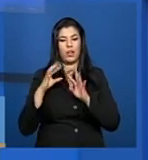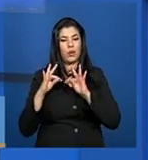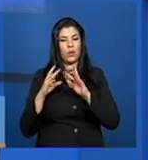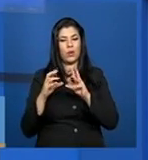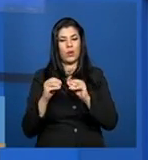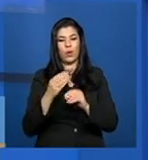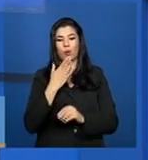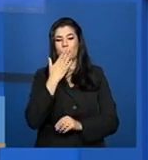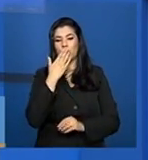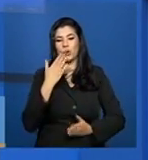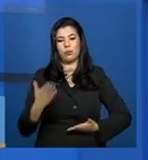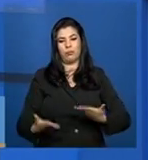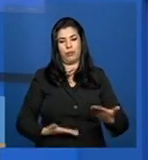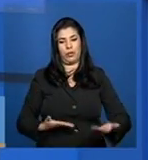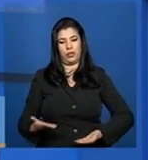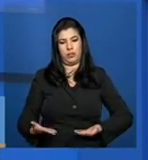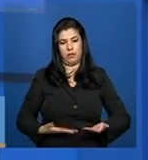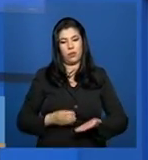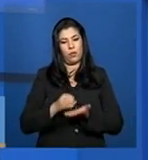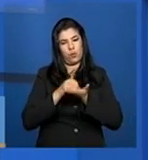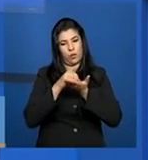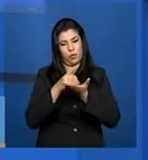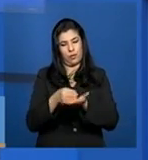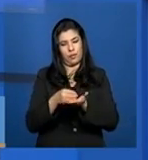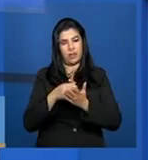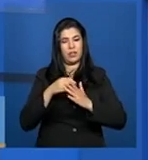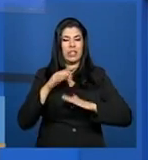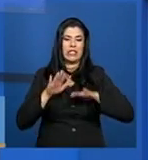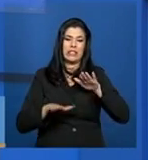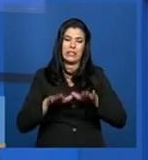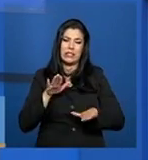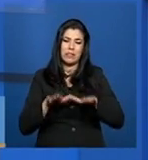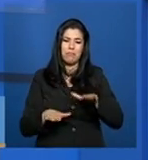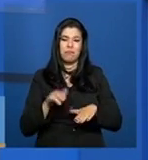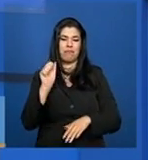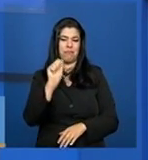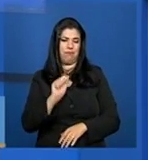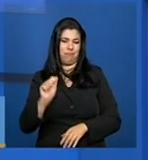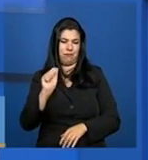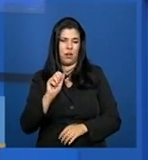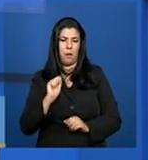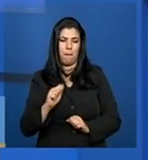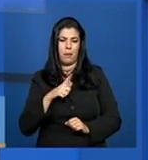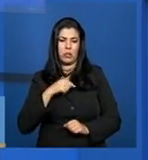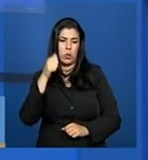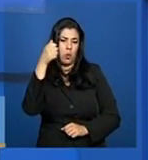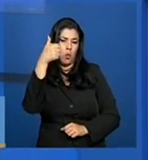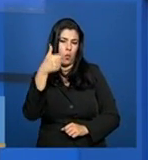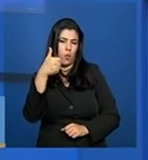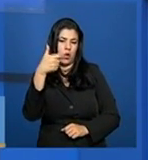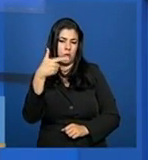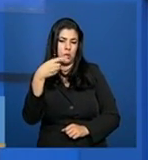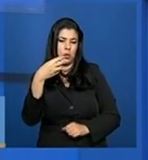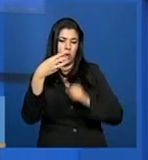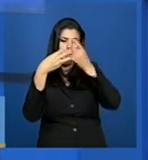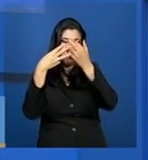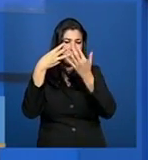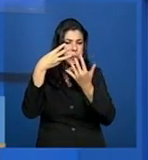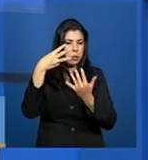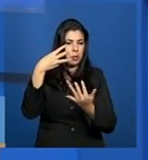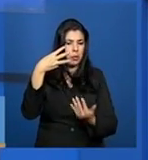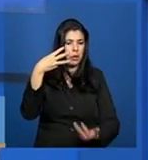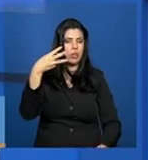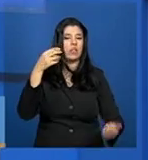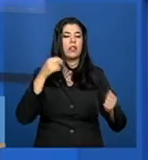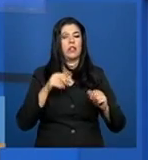que preencher. Dependendo da entidade, pode ser que existam mais de uma oferta a ser preenchida. Ele vai detalhar essas ofertas e é nesse